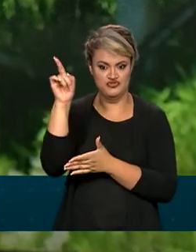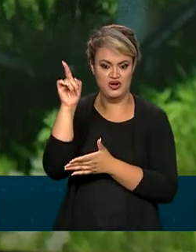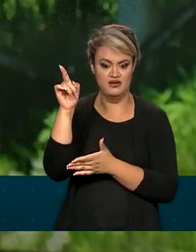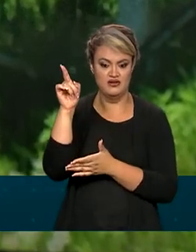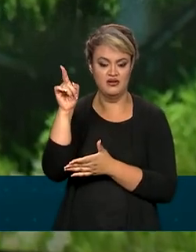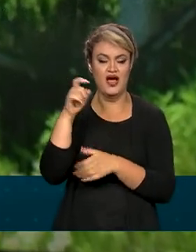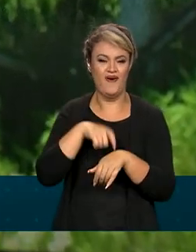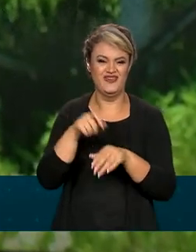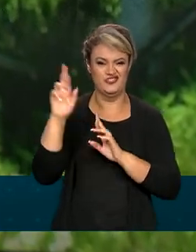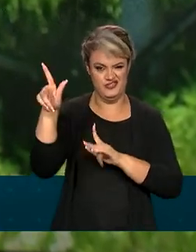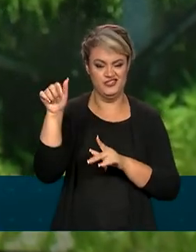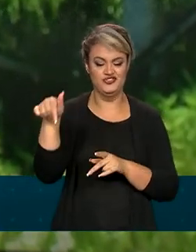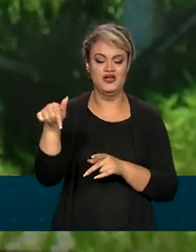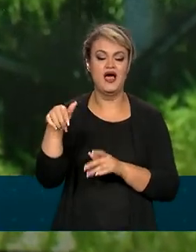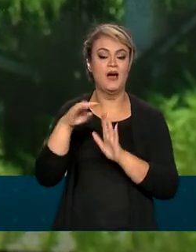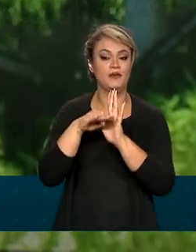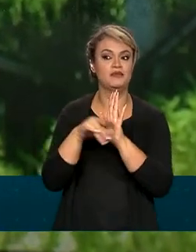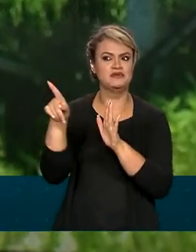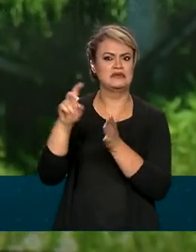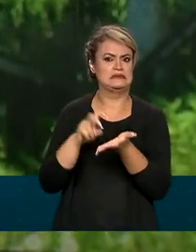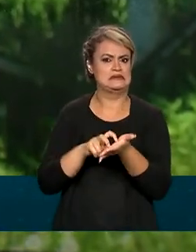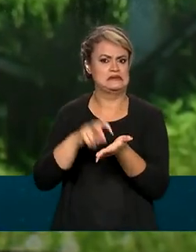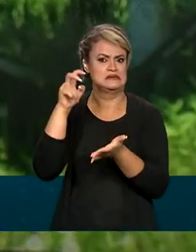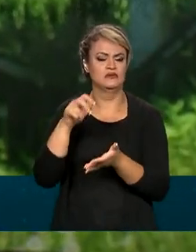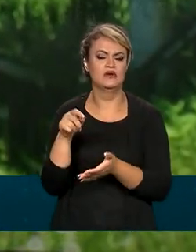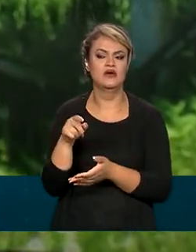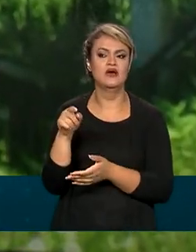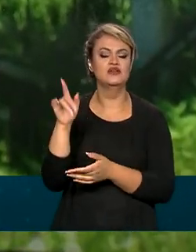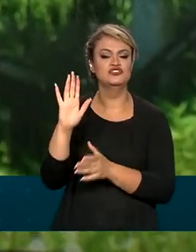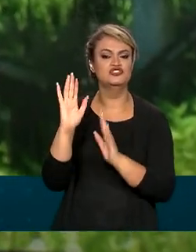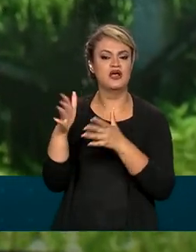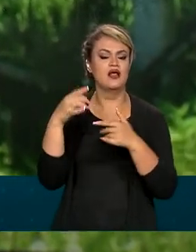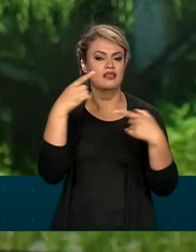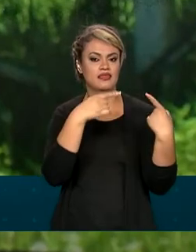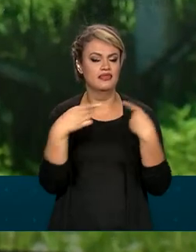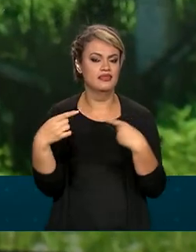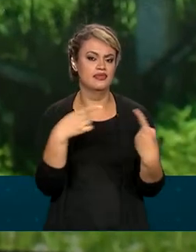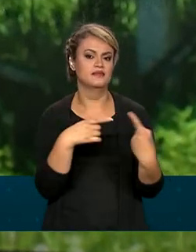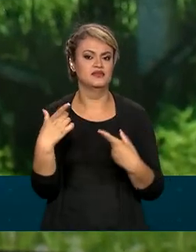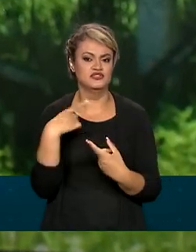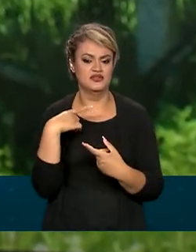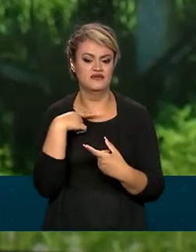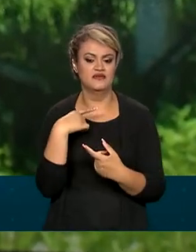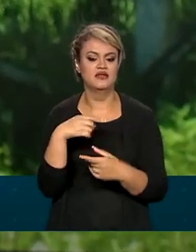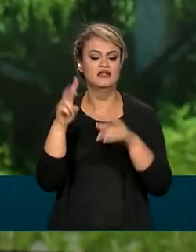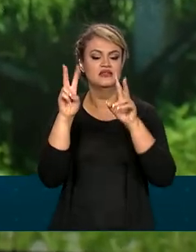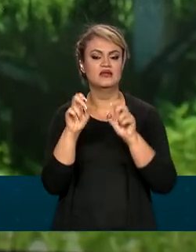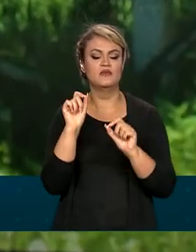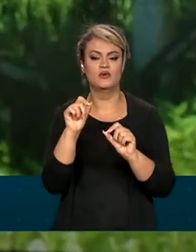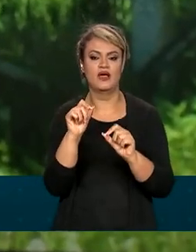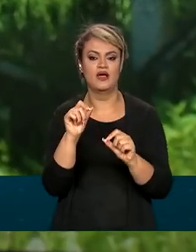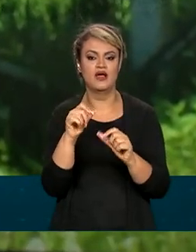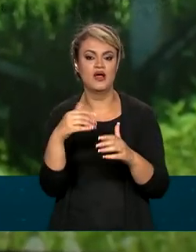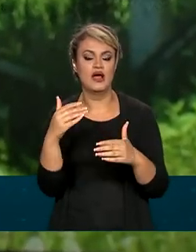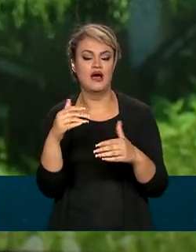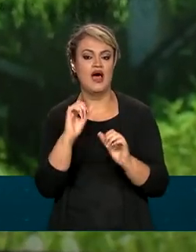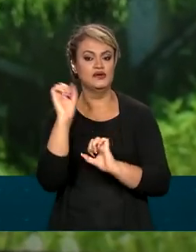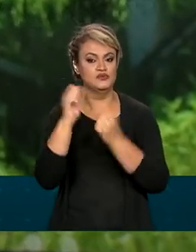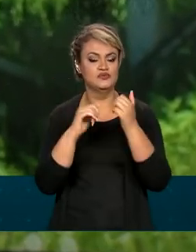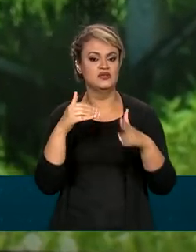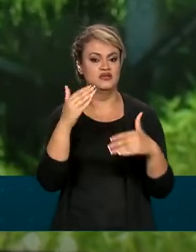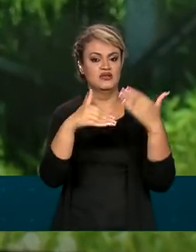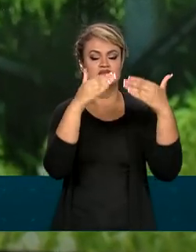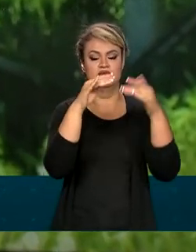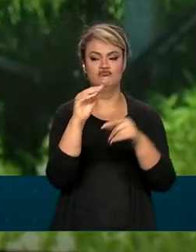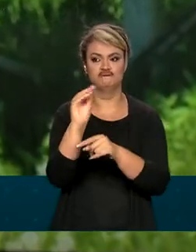já que o fuso horário é diferente, a programação começou bem mais cedo, já ocorreram debates por lá. Os temas foi o crescimento da indústria com